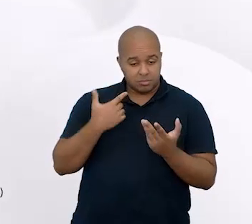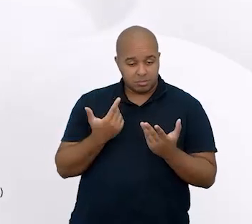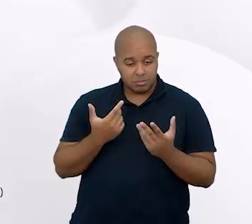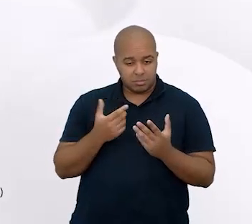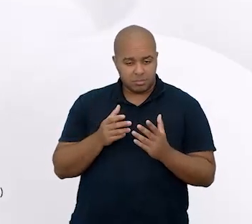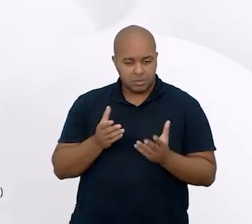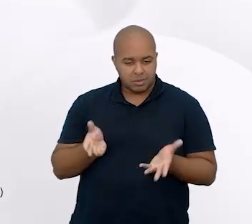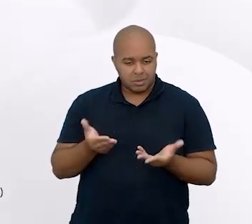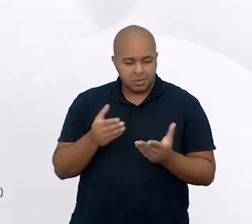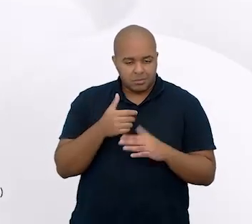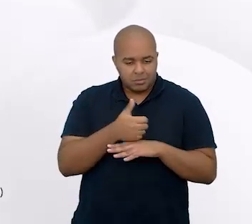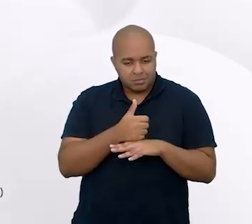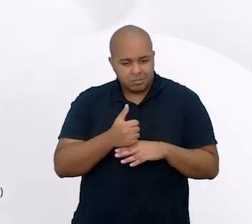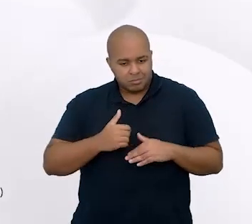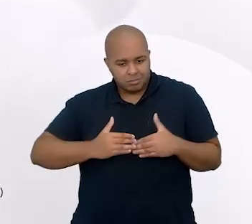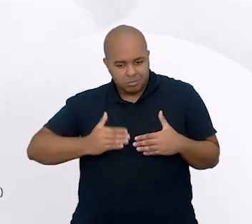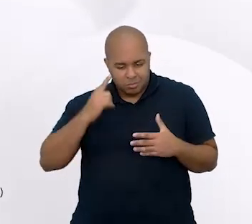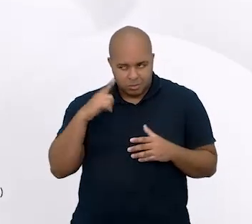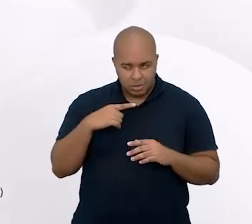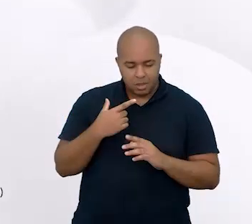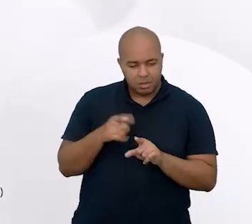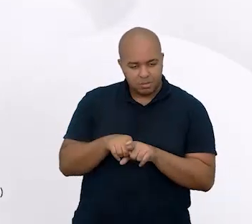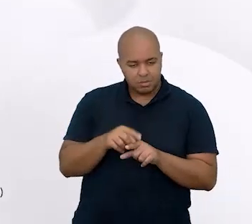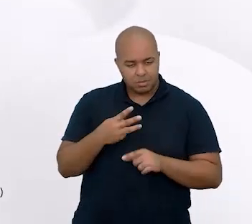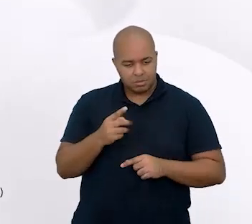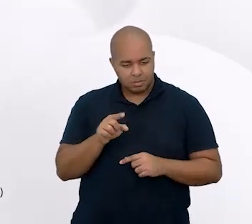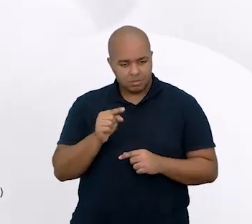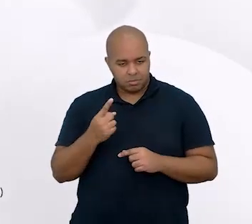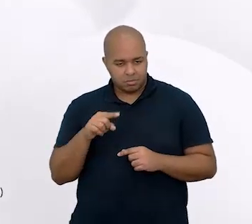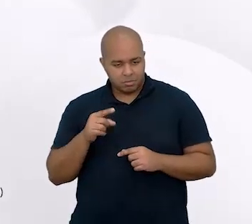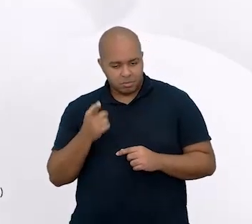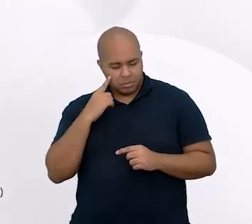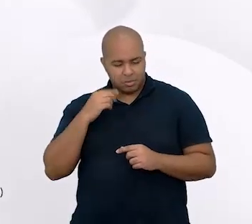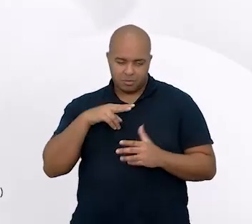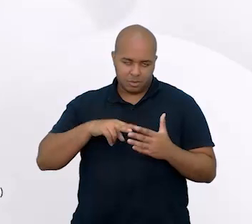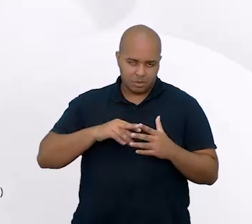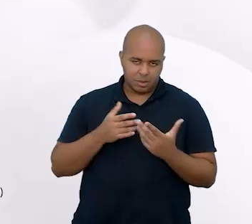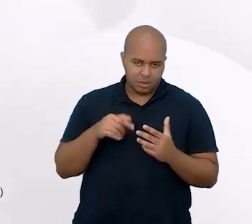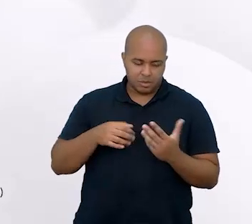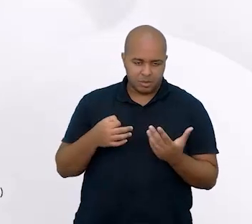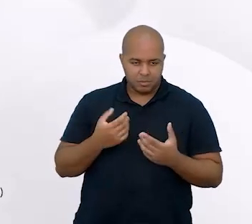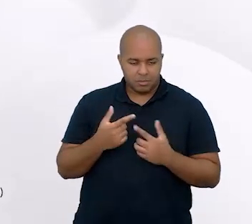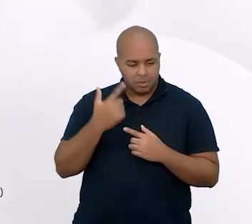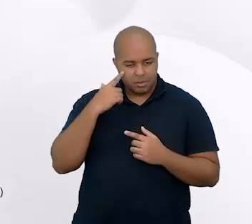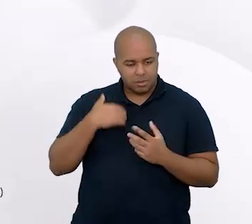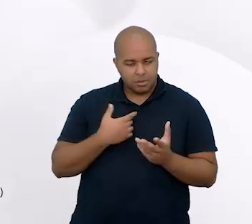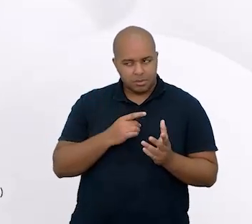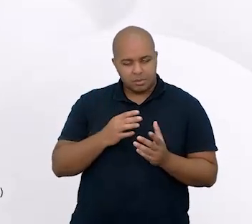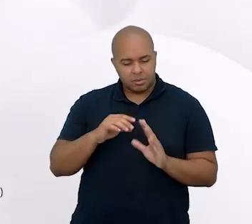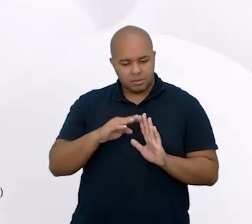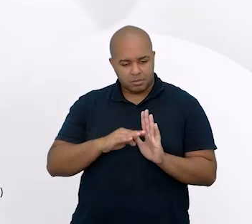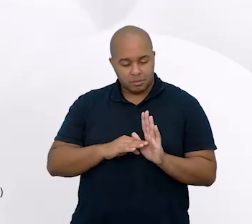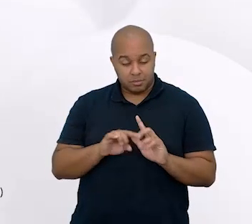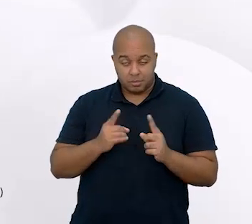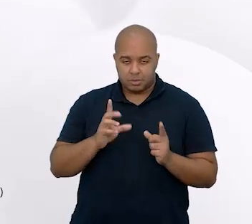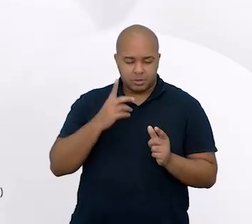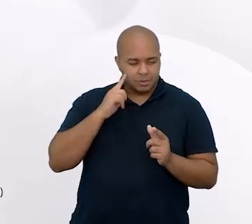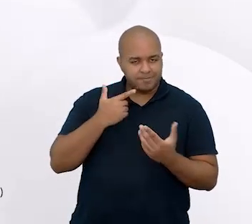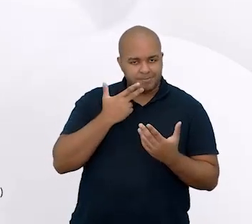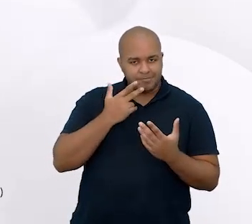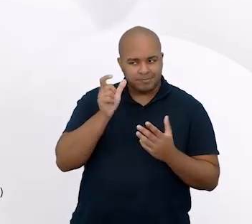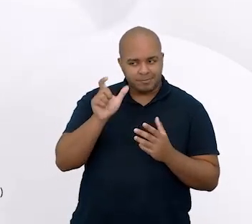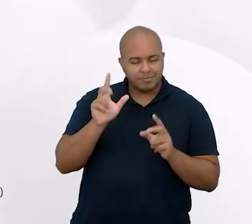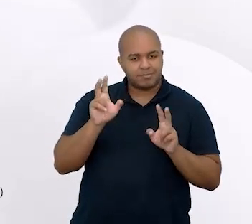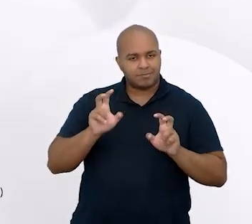engajamento profissional, A3.1.1. A gente não vai ler tudo aqui, ficar listando cada uma, mas como a gente já conversou